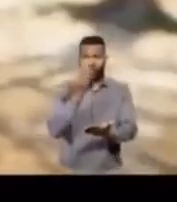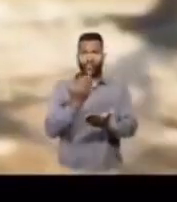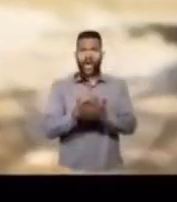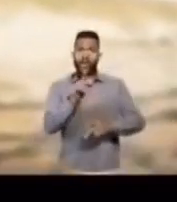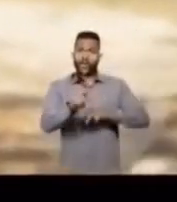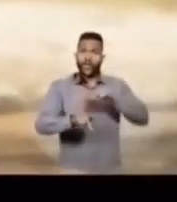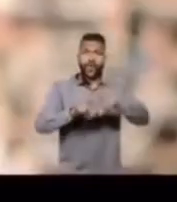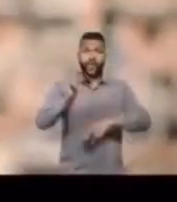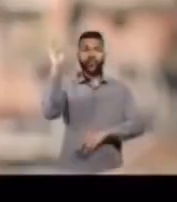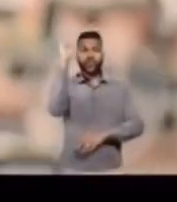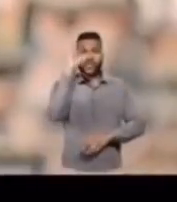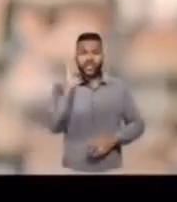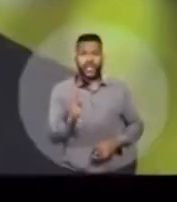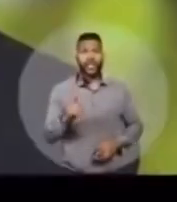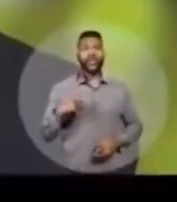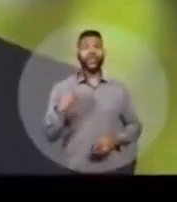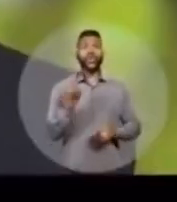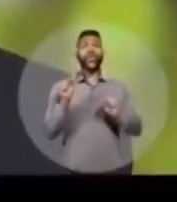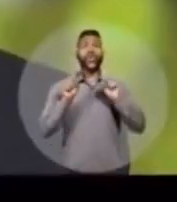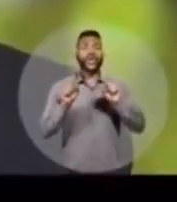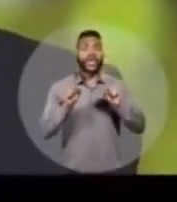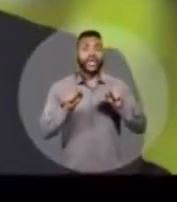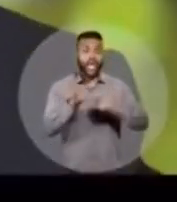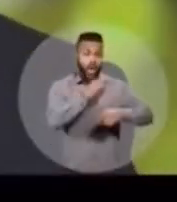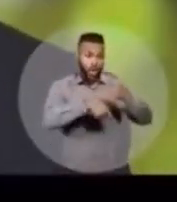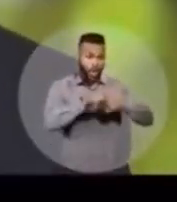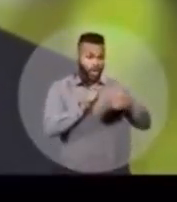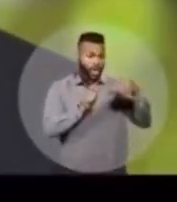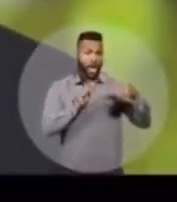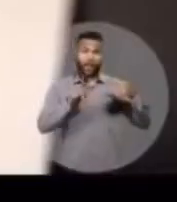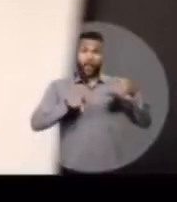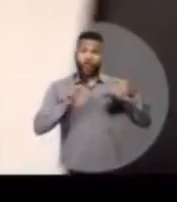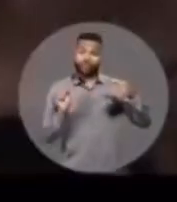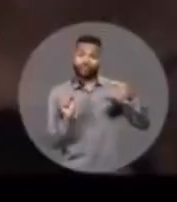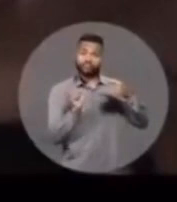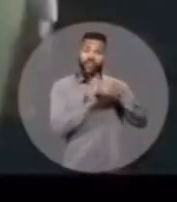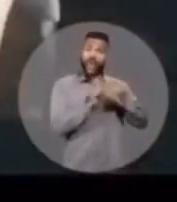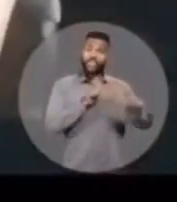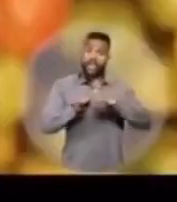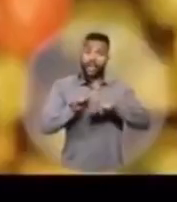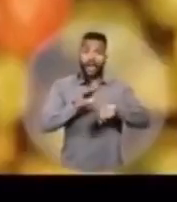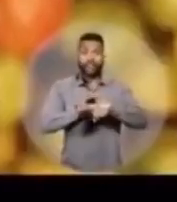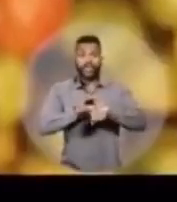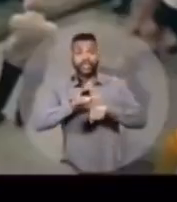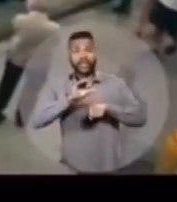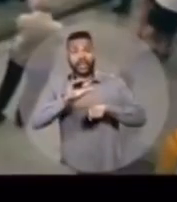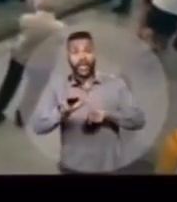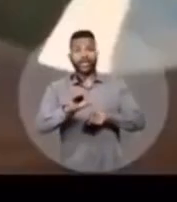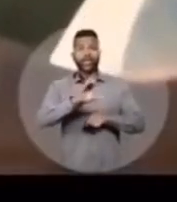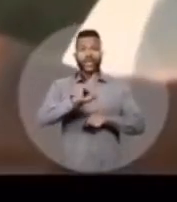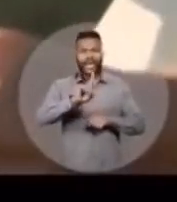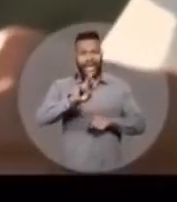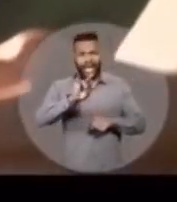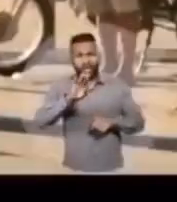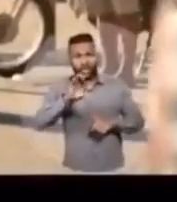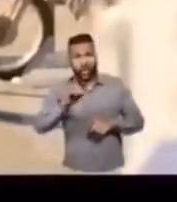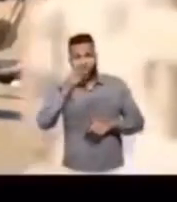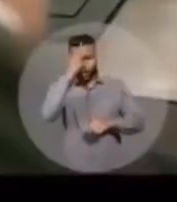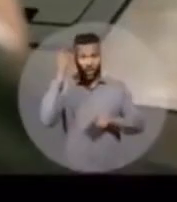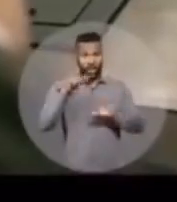no povo brasileiro. A gente voltar a inserir o povo na economia. Com emprego, com financiamento, com crédito. O